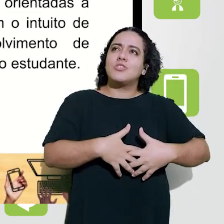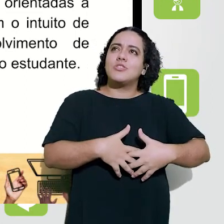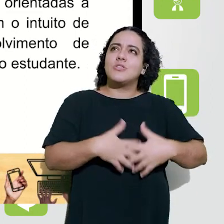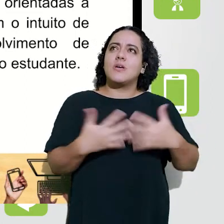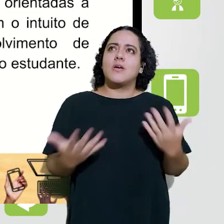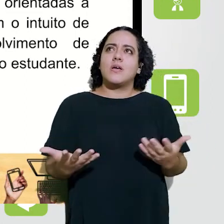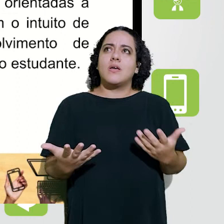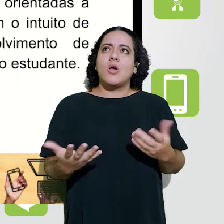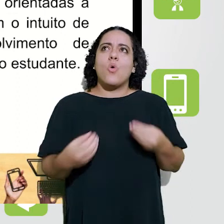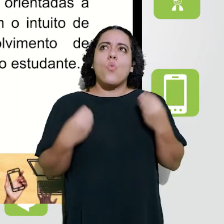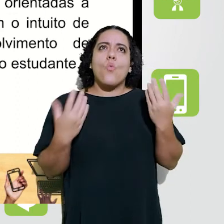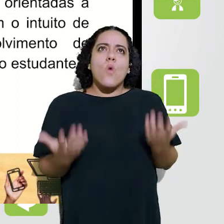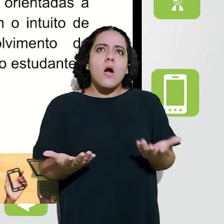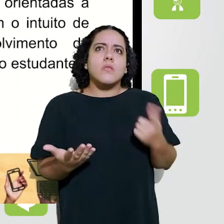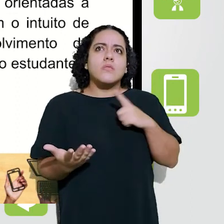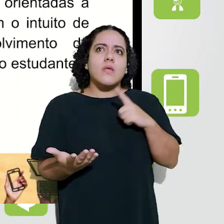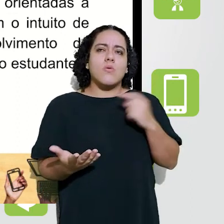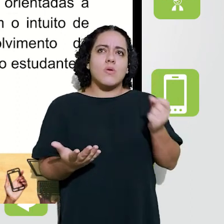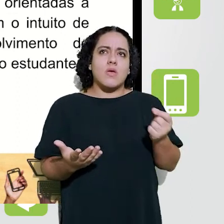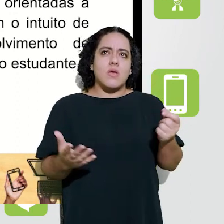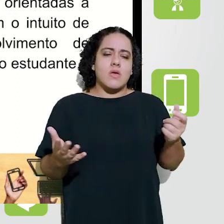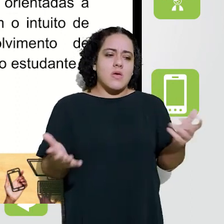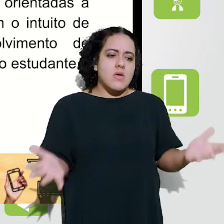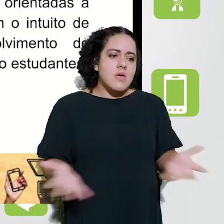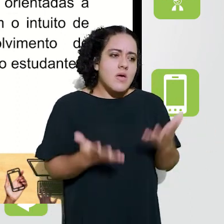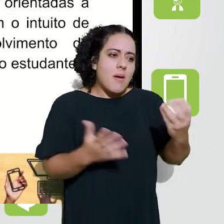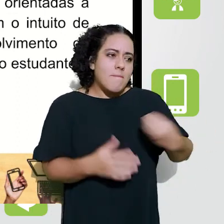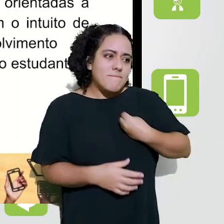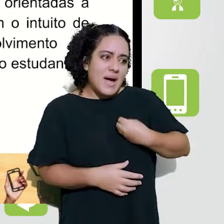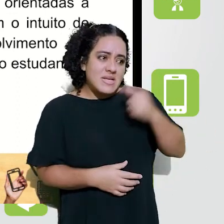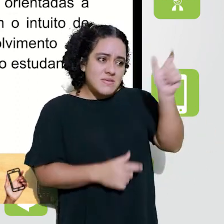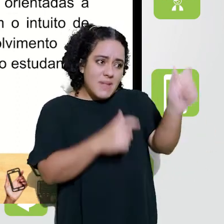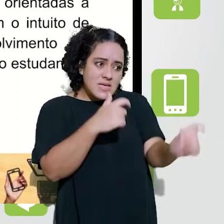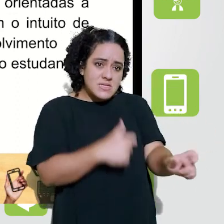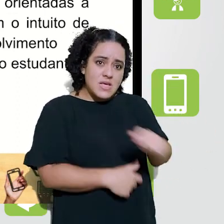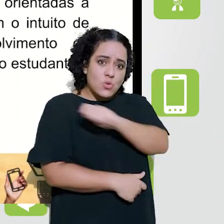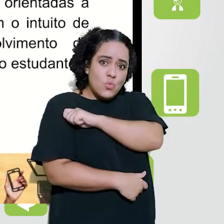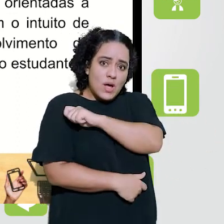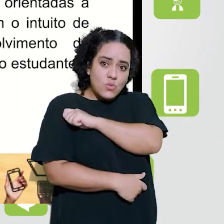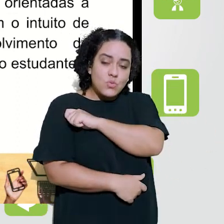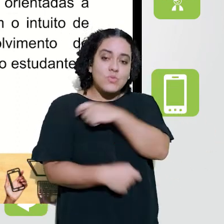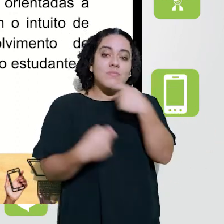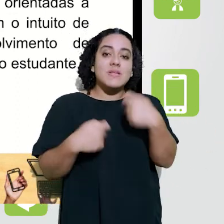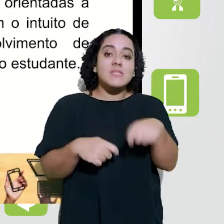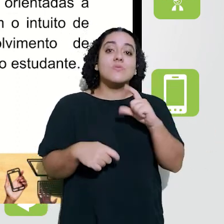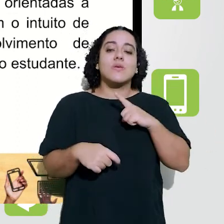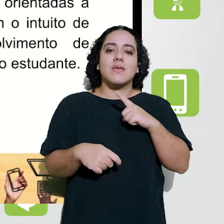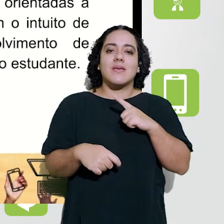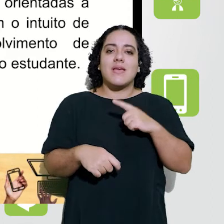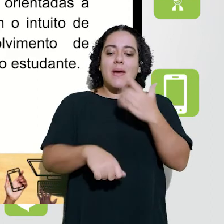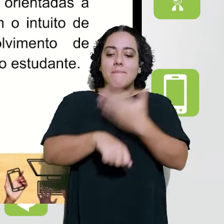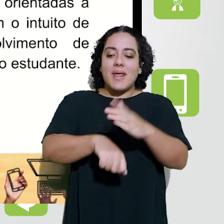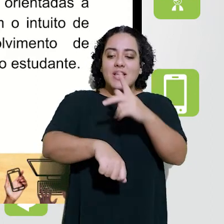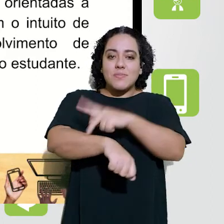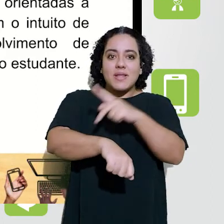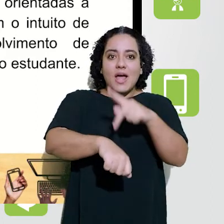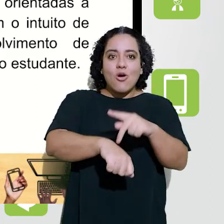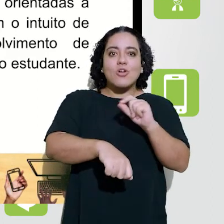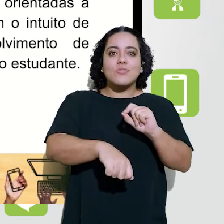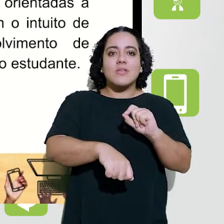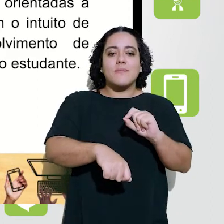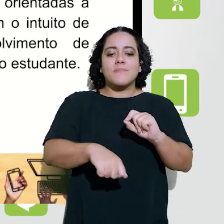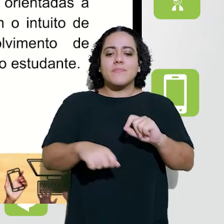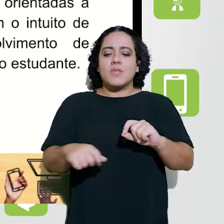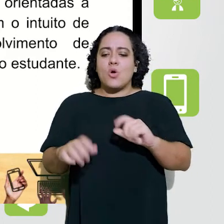gente pense e reflita. Quando a educação prioriza uma formação crítica e participativa do aluno, a prática pedagógica